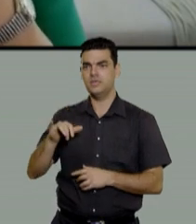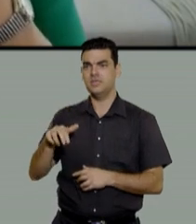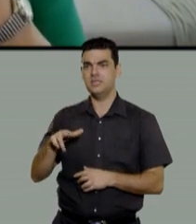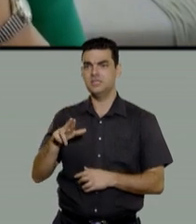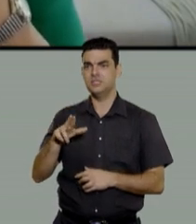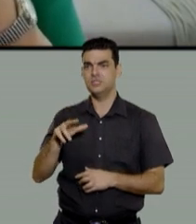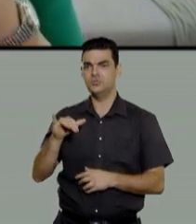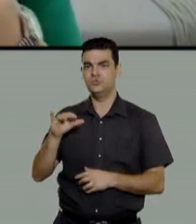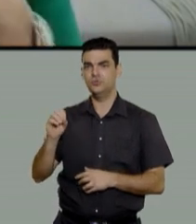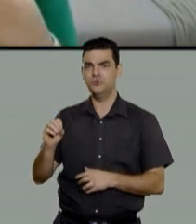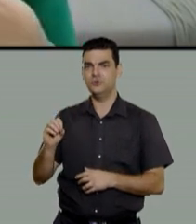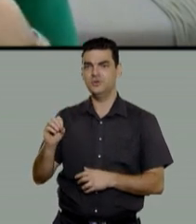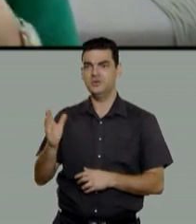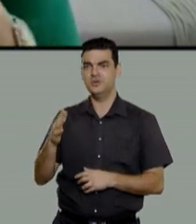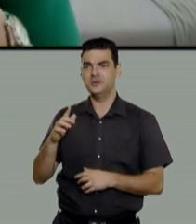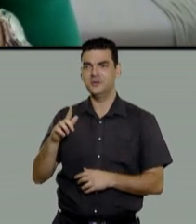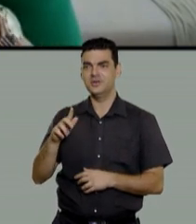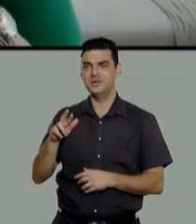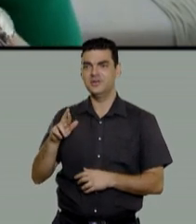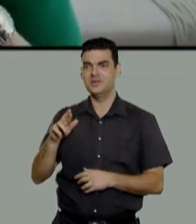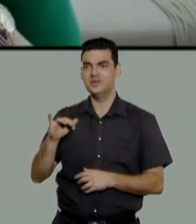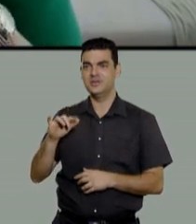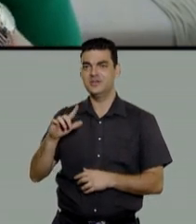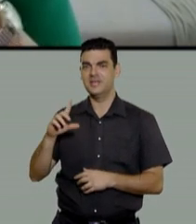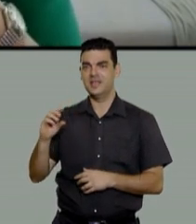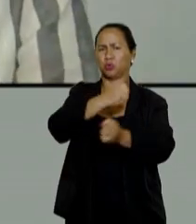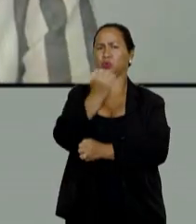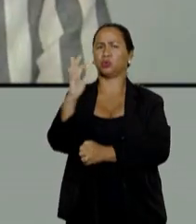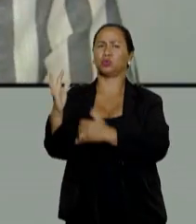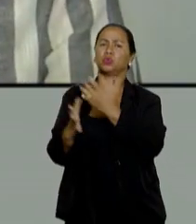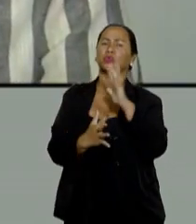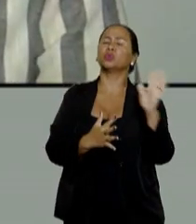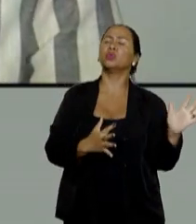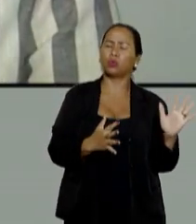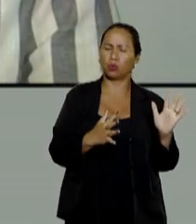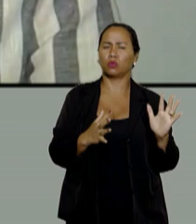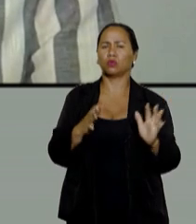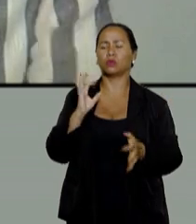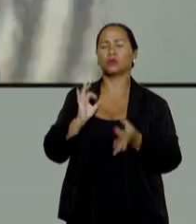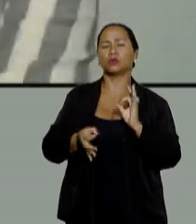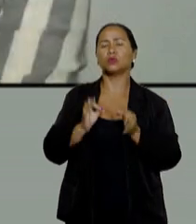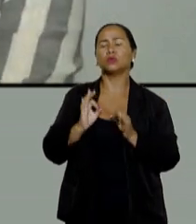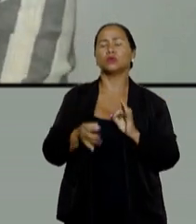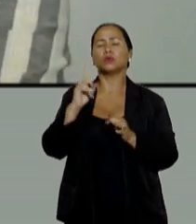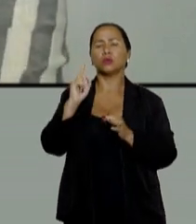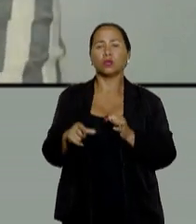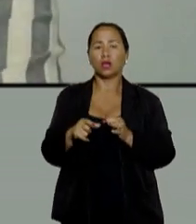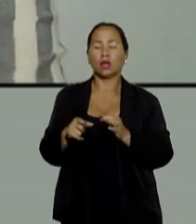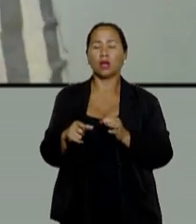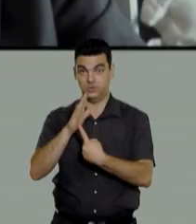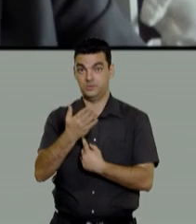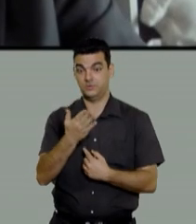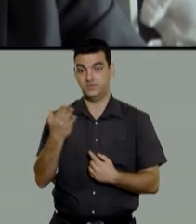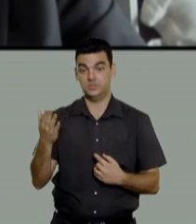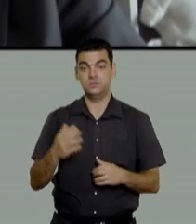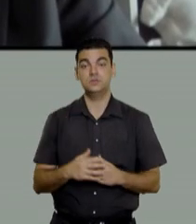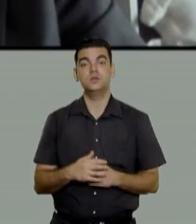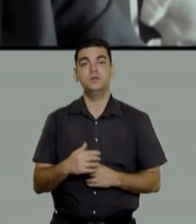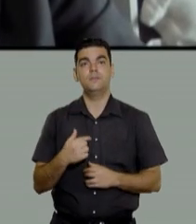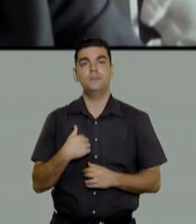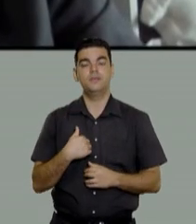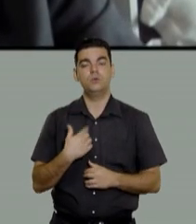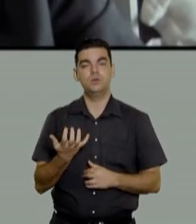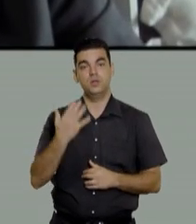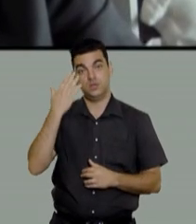Promovido pela Assessoria de Gestão Sustentável do STJ, o Seminário sobre os Desafios do Licenciamento Ambiental para o Século